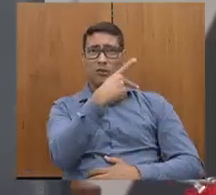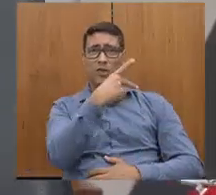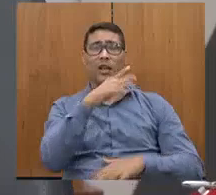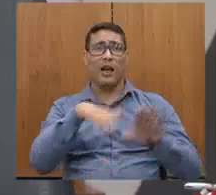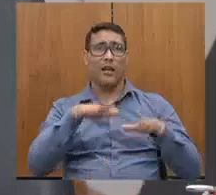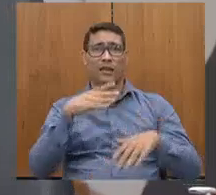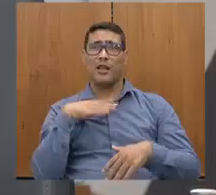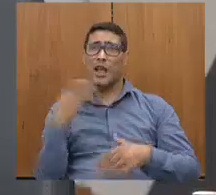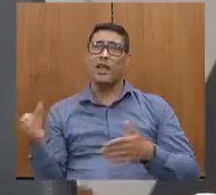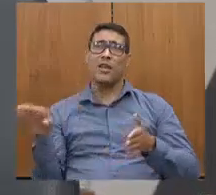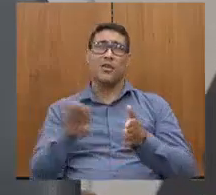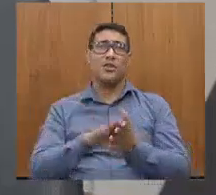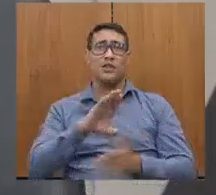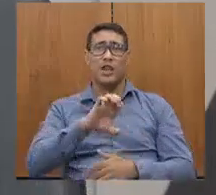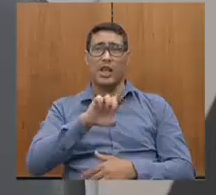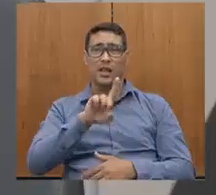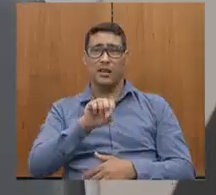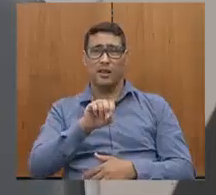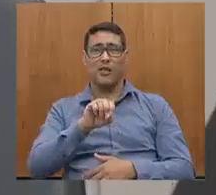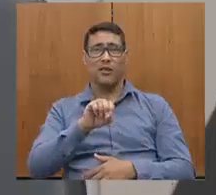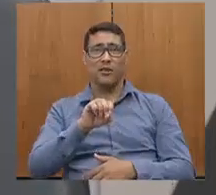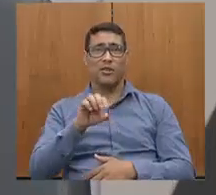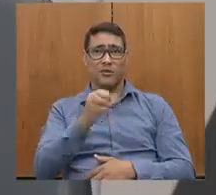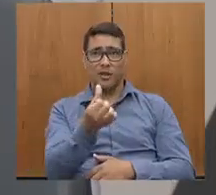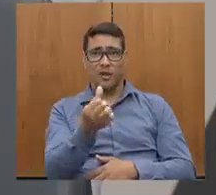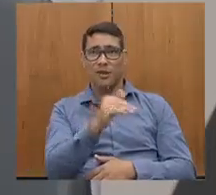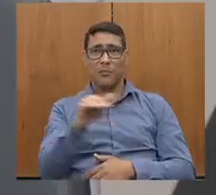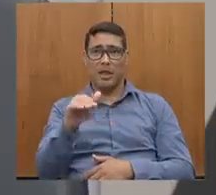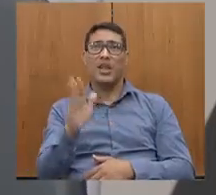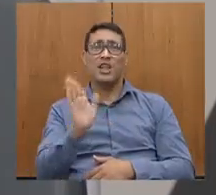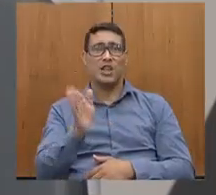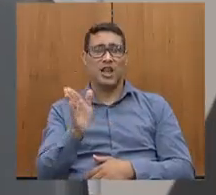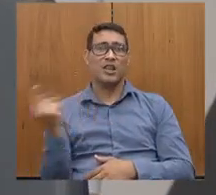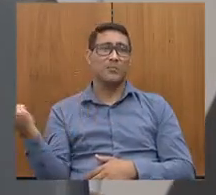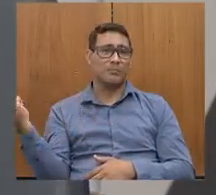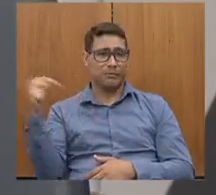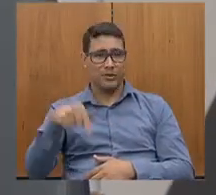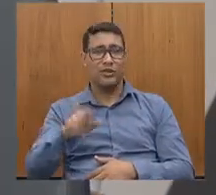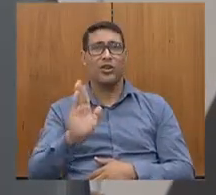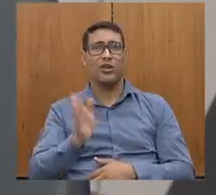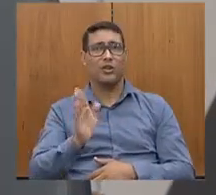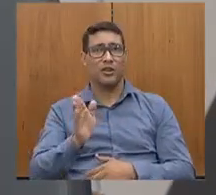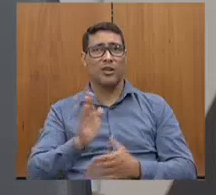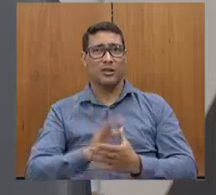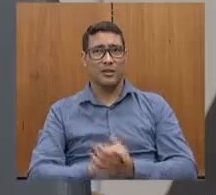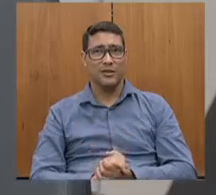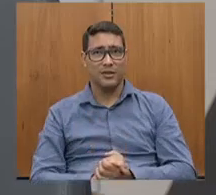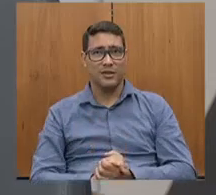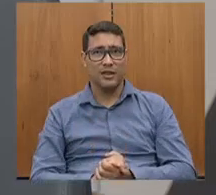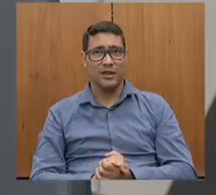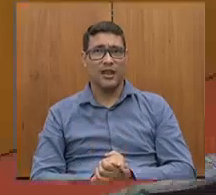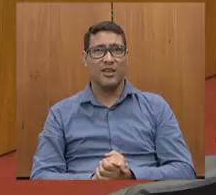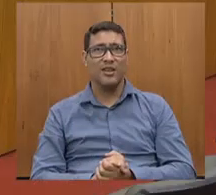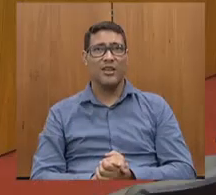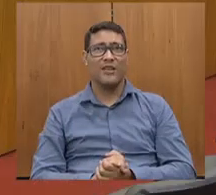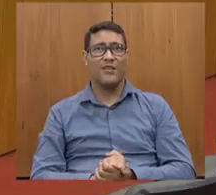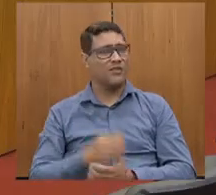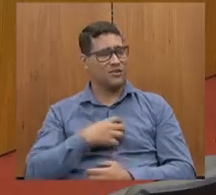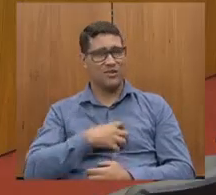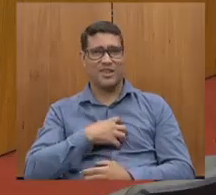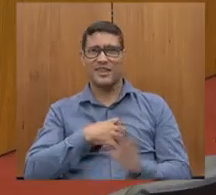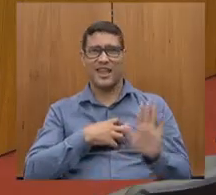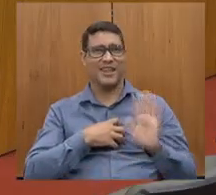mais cedo que eu, tem dia que eu chego seis e meia e já chegou, entendeu? Brincadeira, não é, Dalmo? Não fica chateado nada, fica alegre.